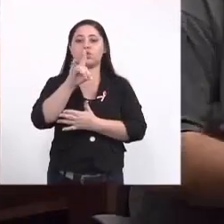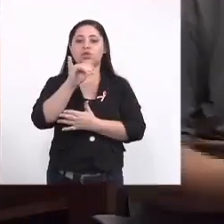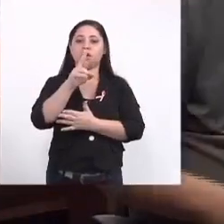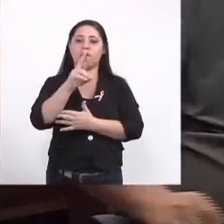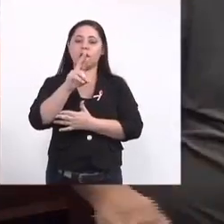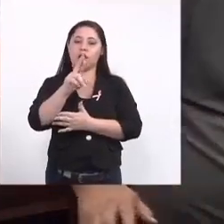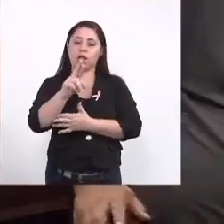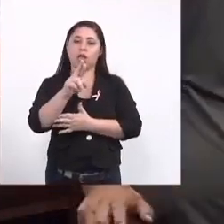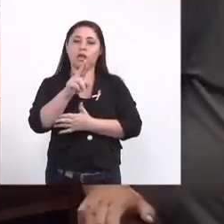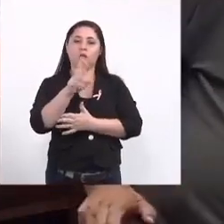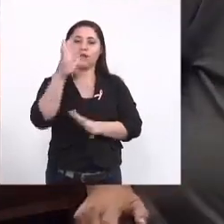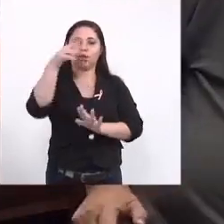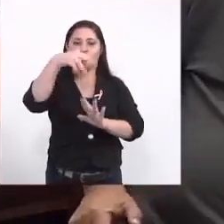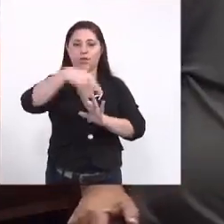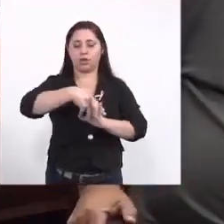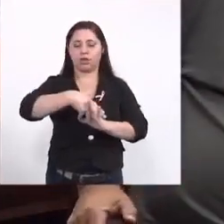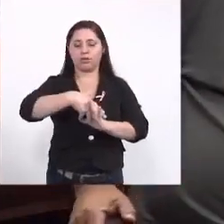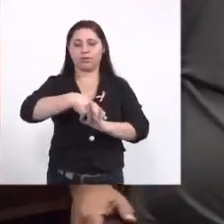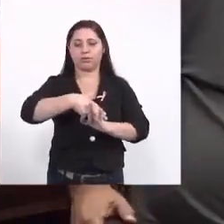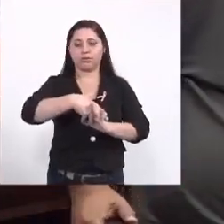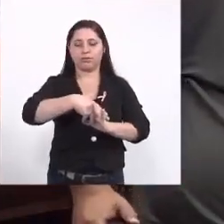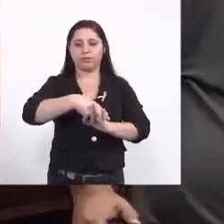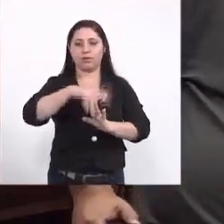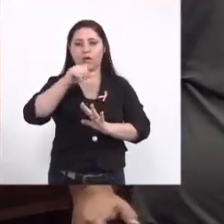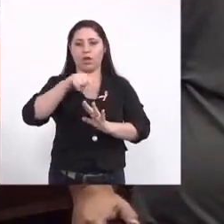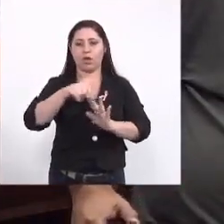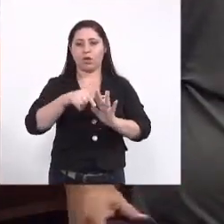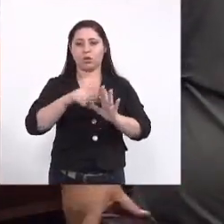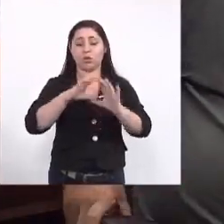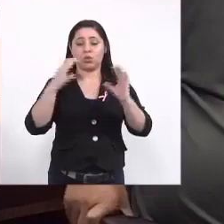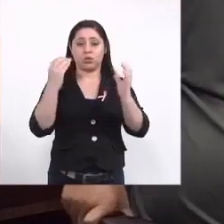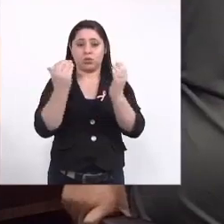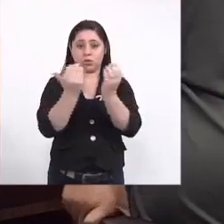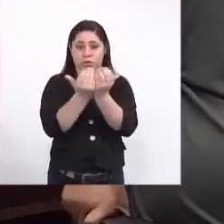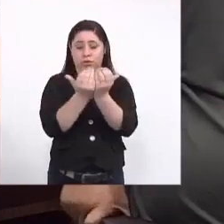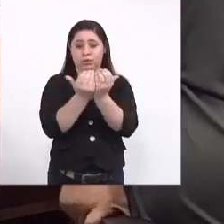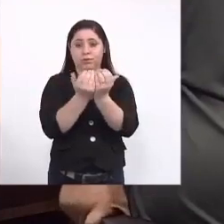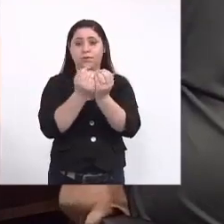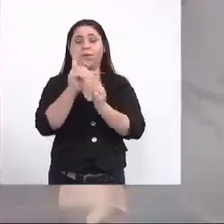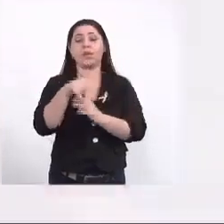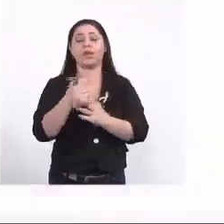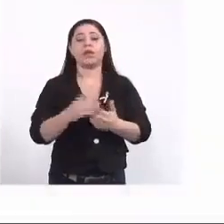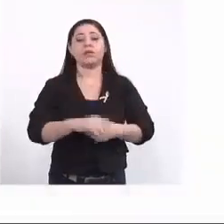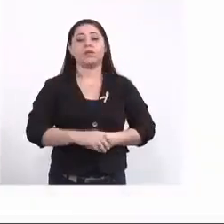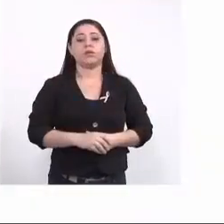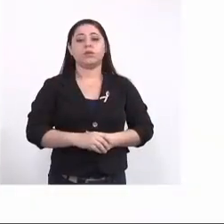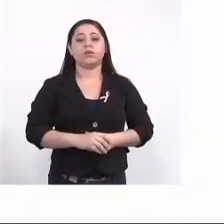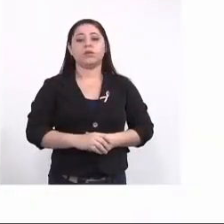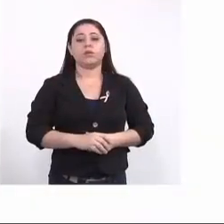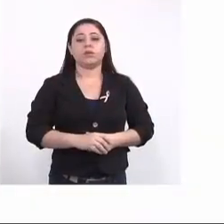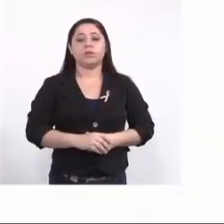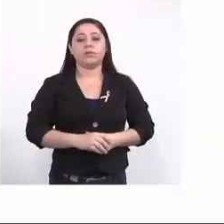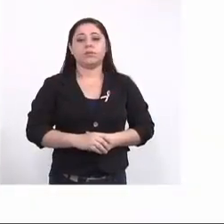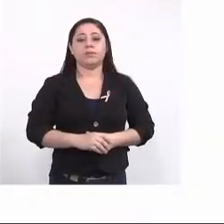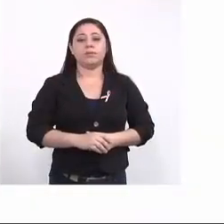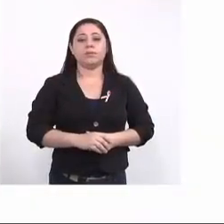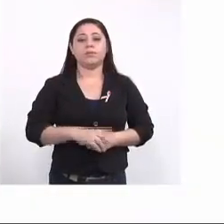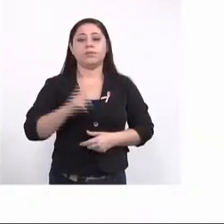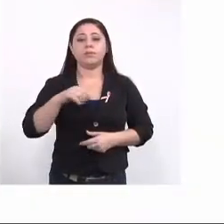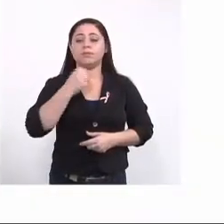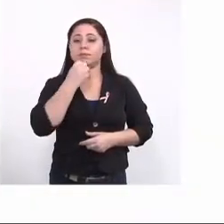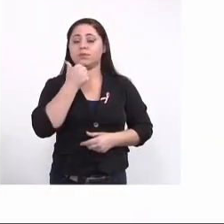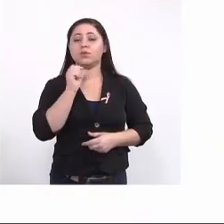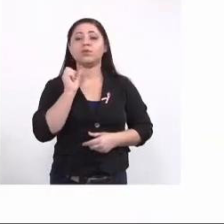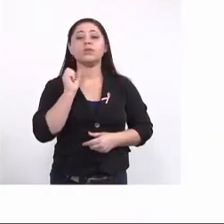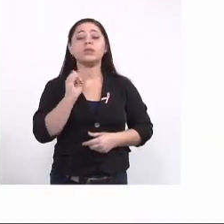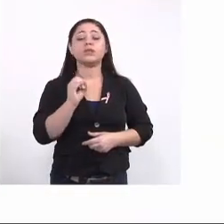da Federal da Universidade Federal um congresso e a gente seria muito bom